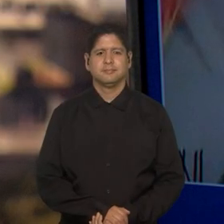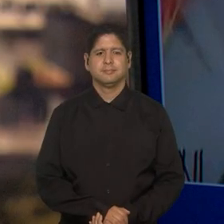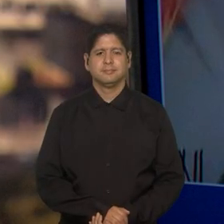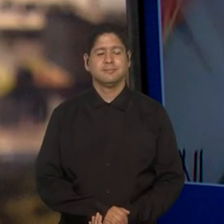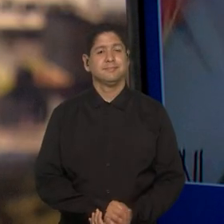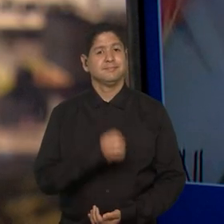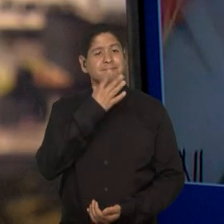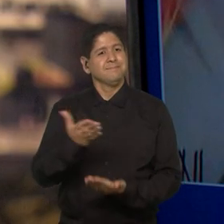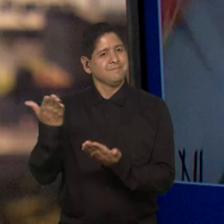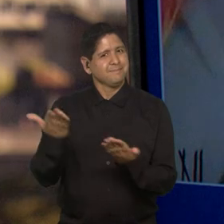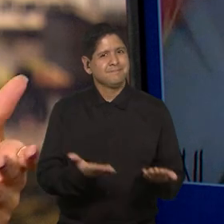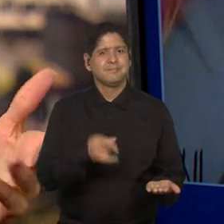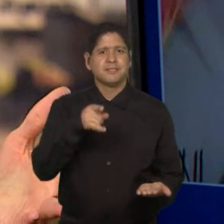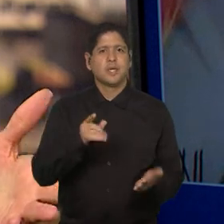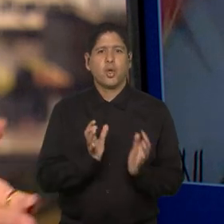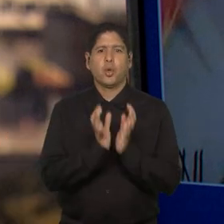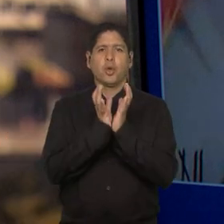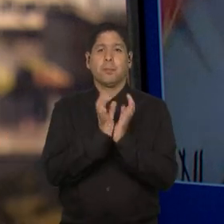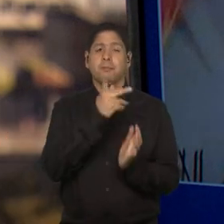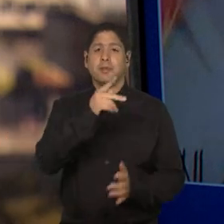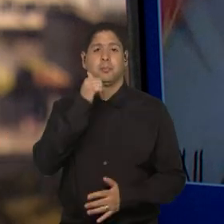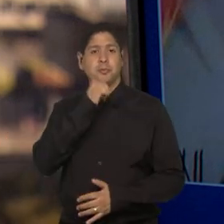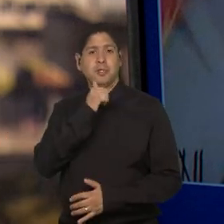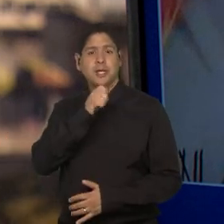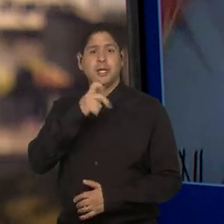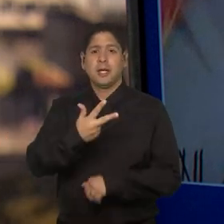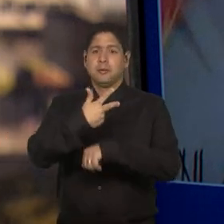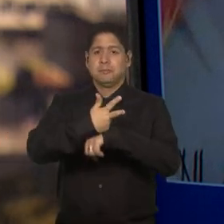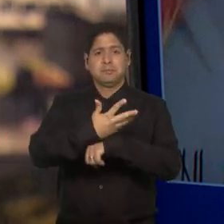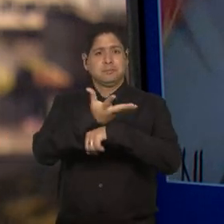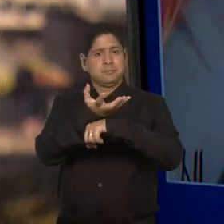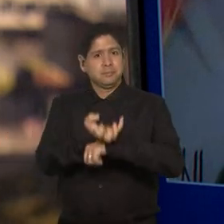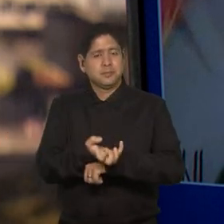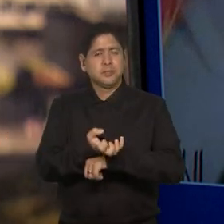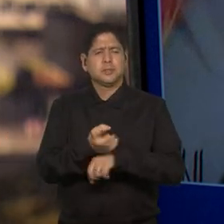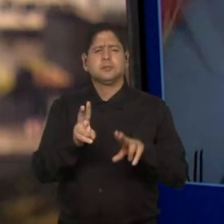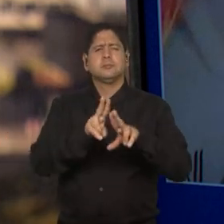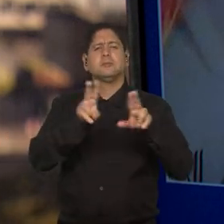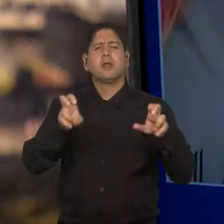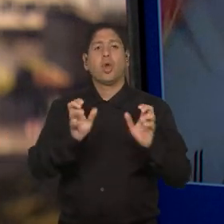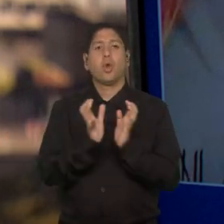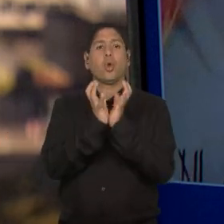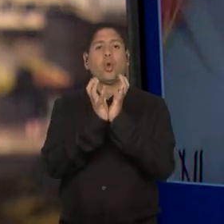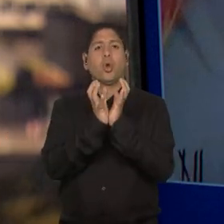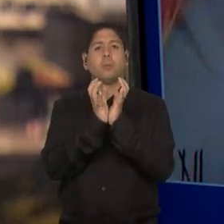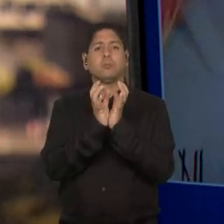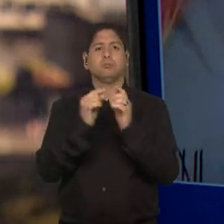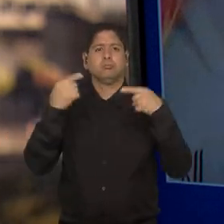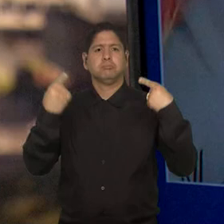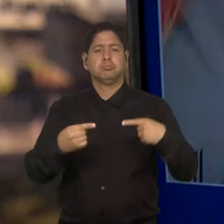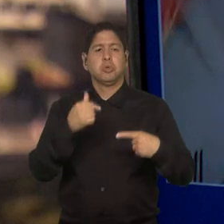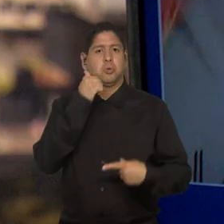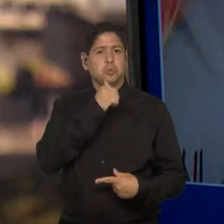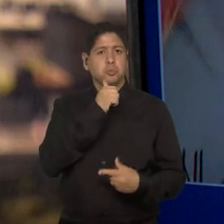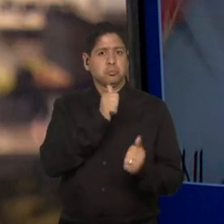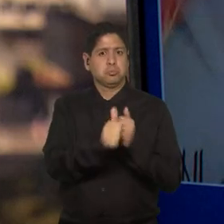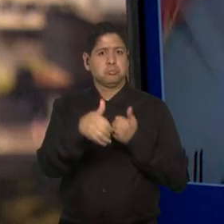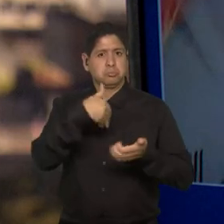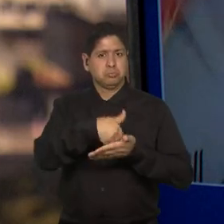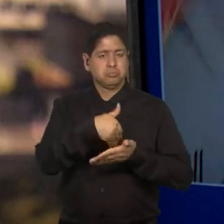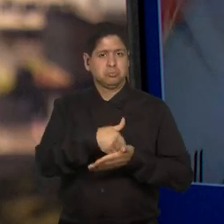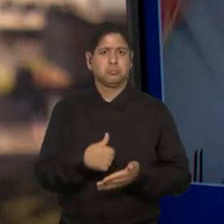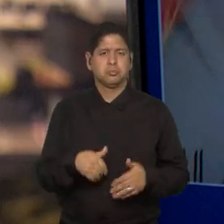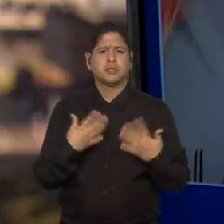Bem-vindos ao Copa Delas, o videocast da EBC sobre a Copa do Mundo de Futebol Feminino. Já falamos